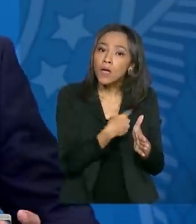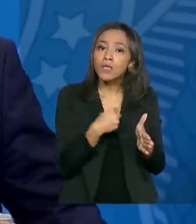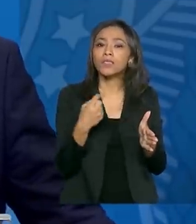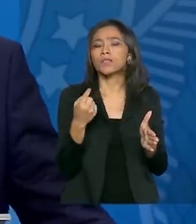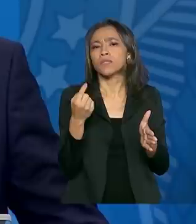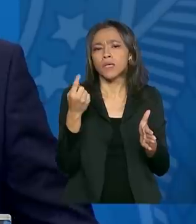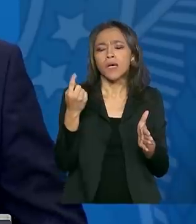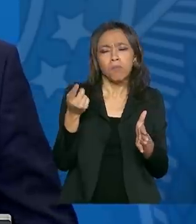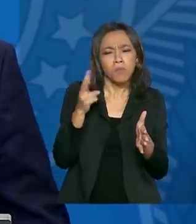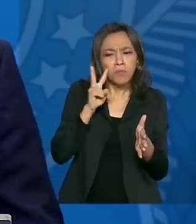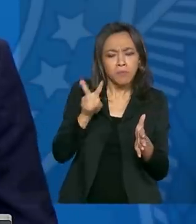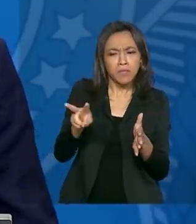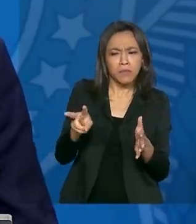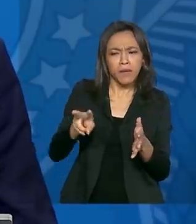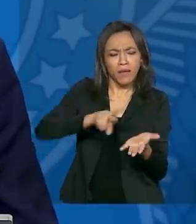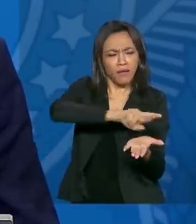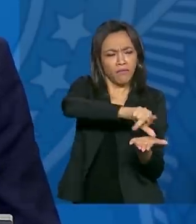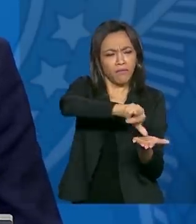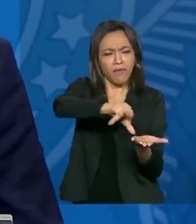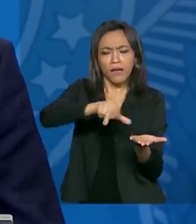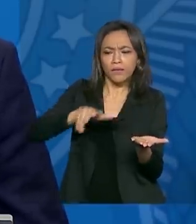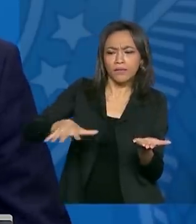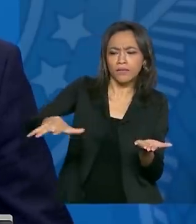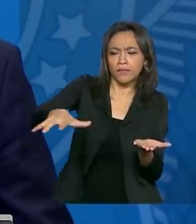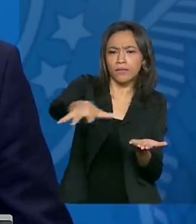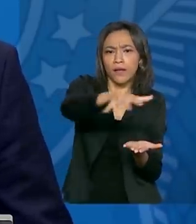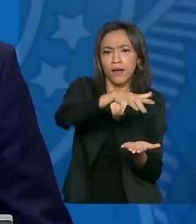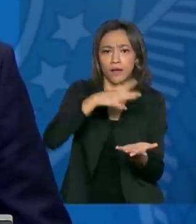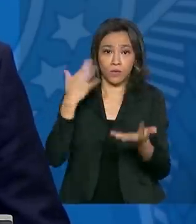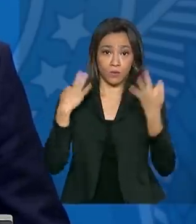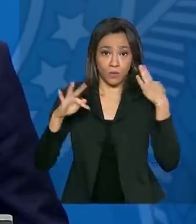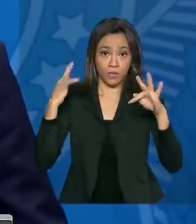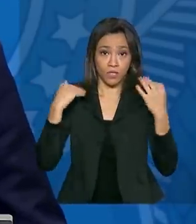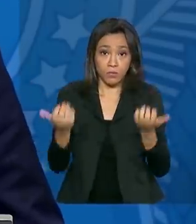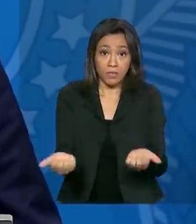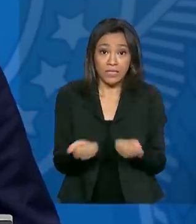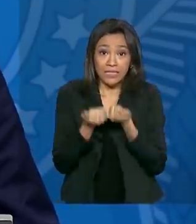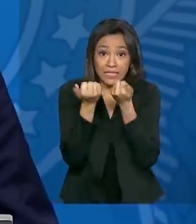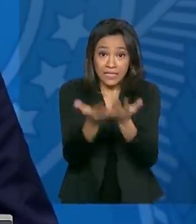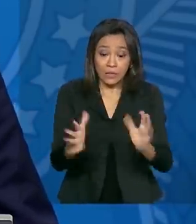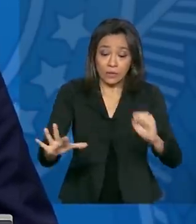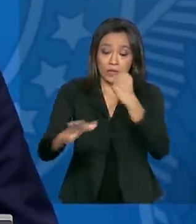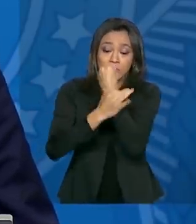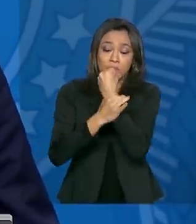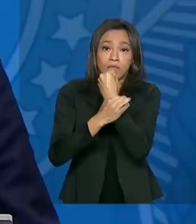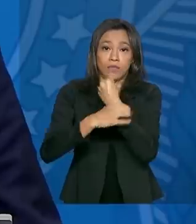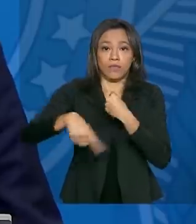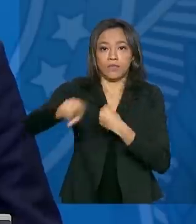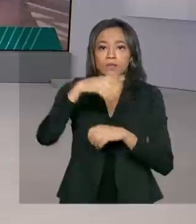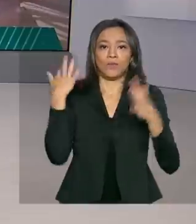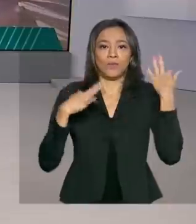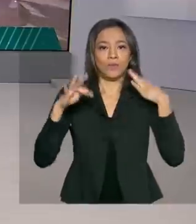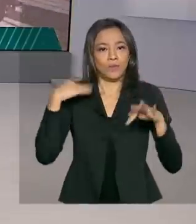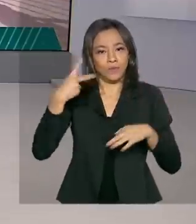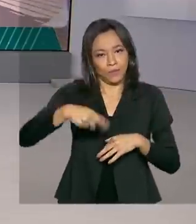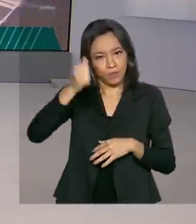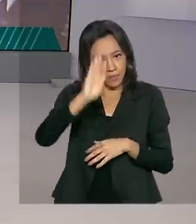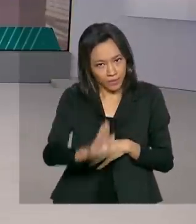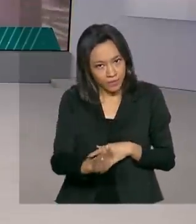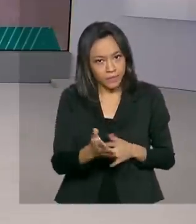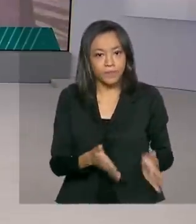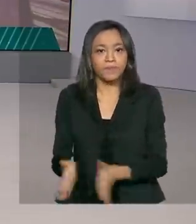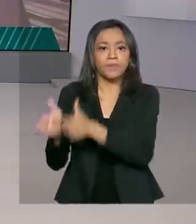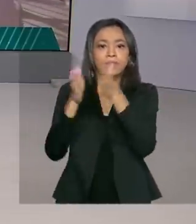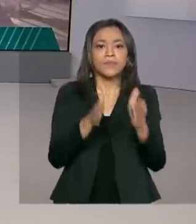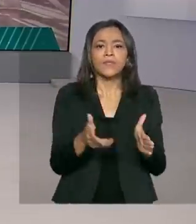em vários segmentos do turismo no Brasil, dando mais segurança aos turistas brasileiros. E